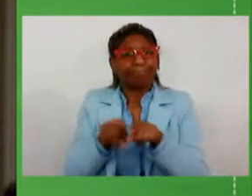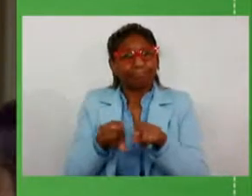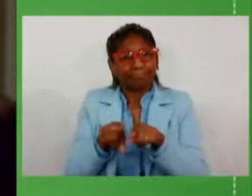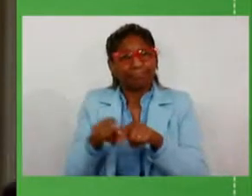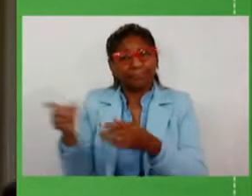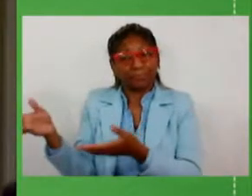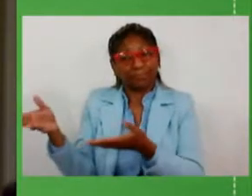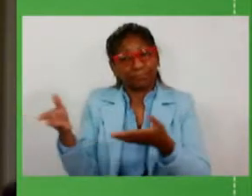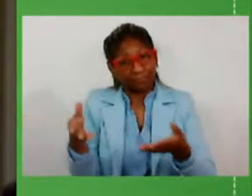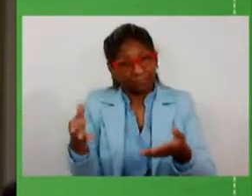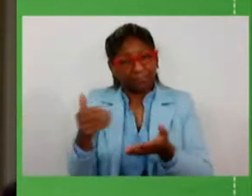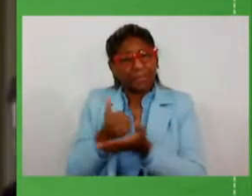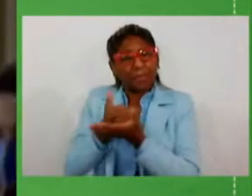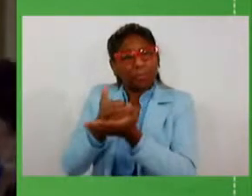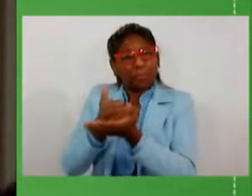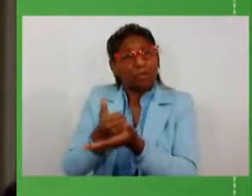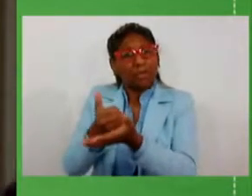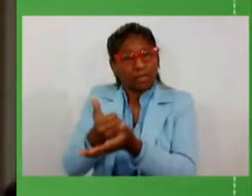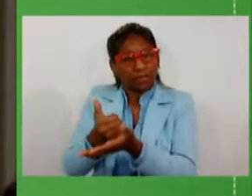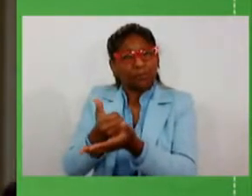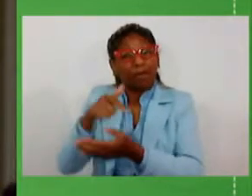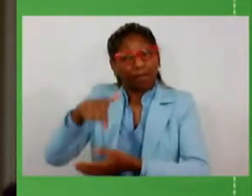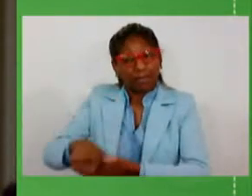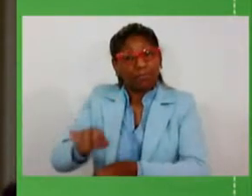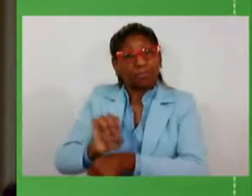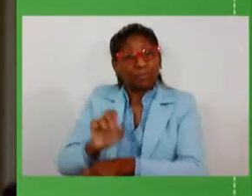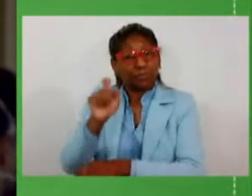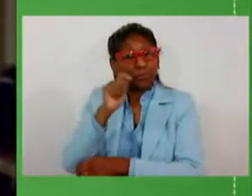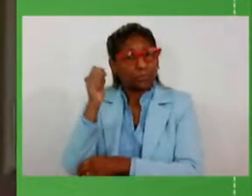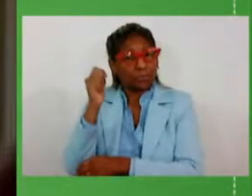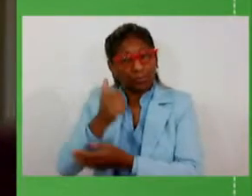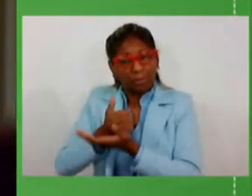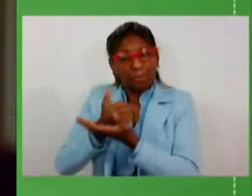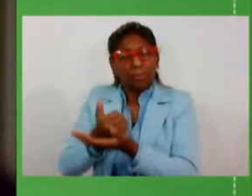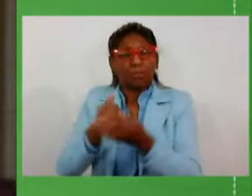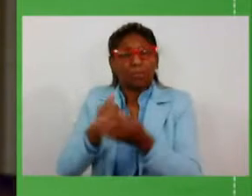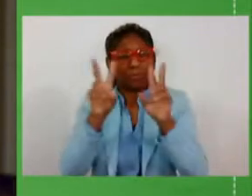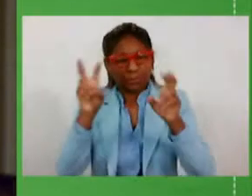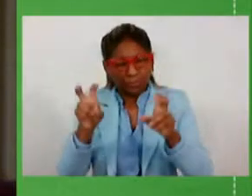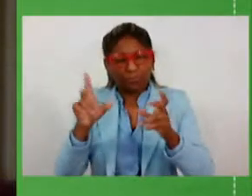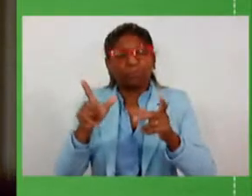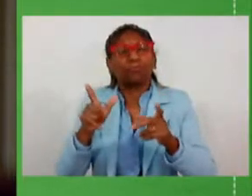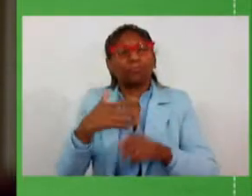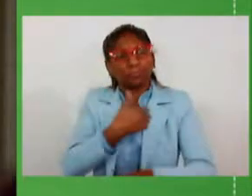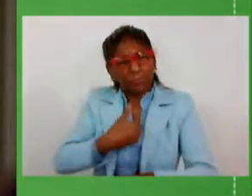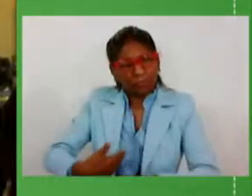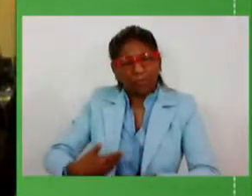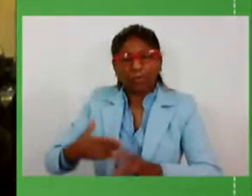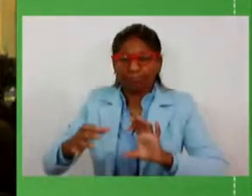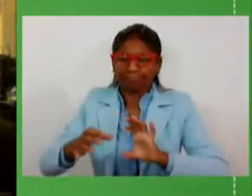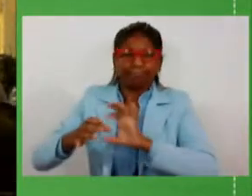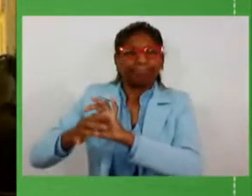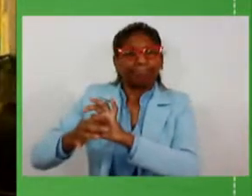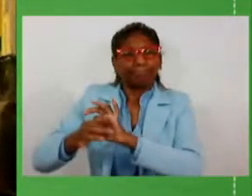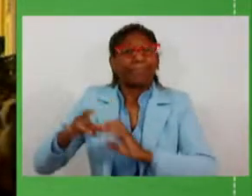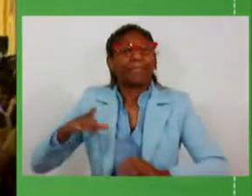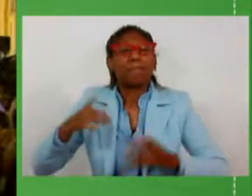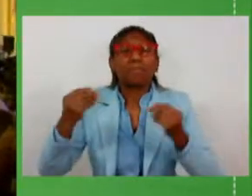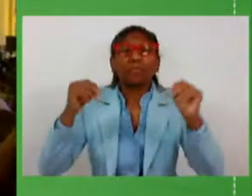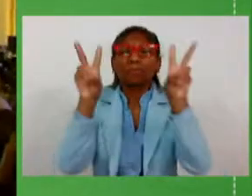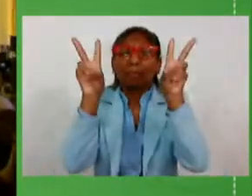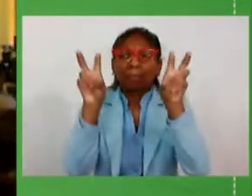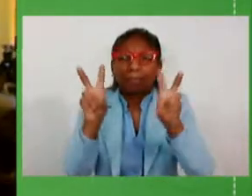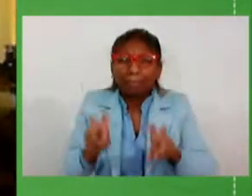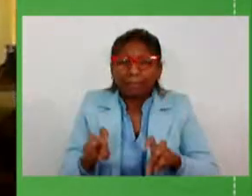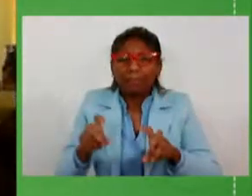auxiliando o nosso Estado nas pautas de interesse junto ao governo federal, junto à União, os tantos temas que